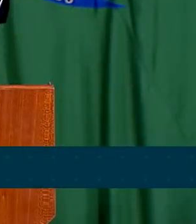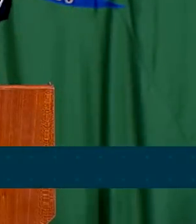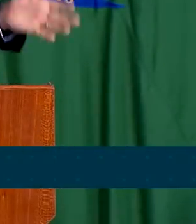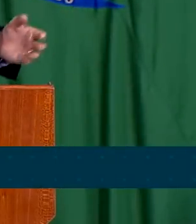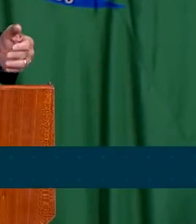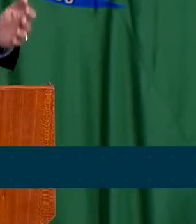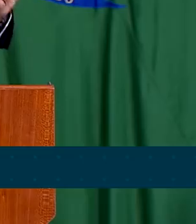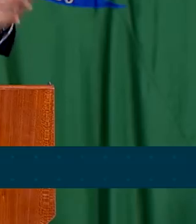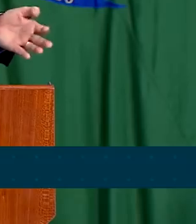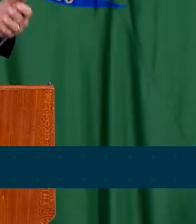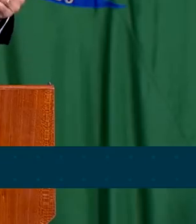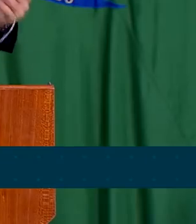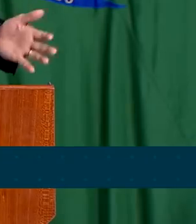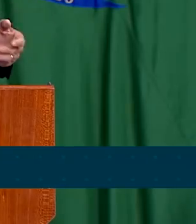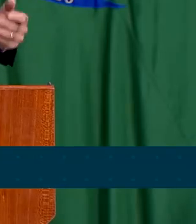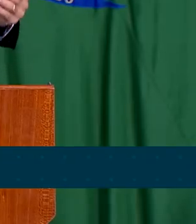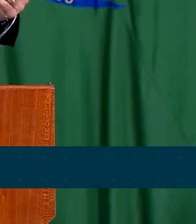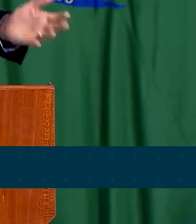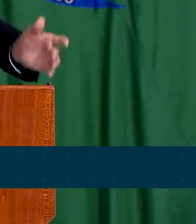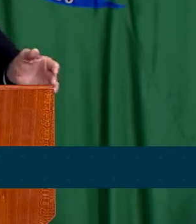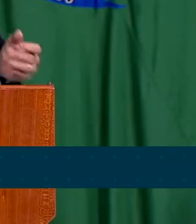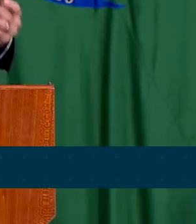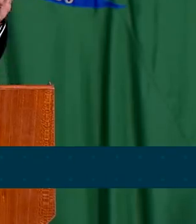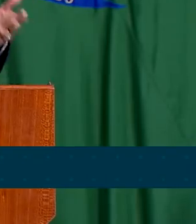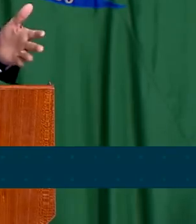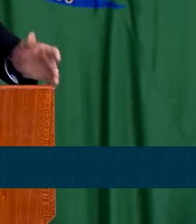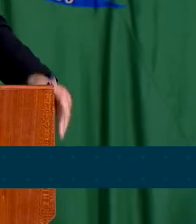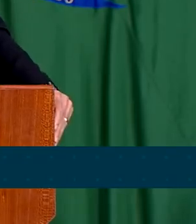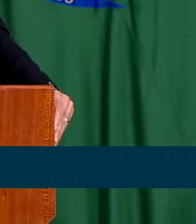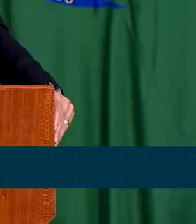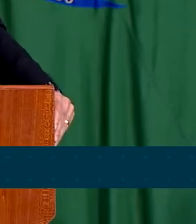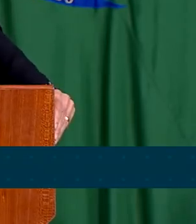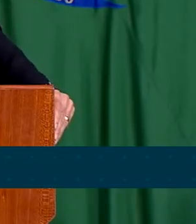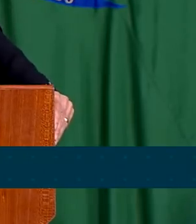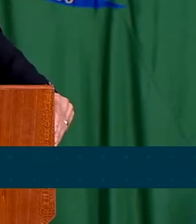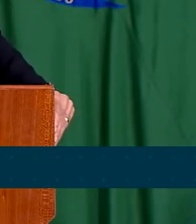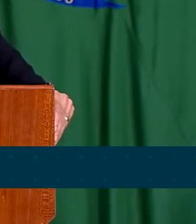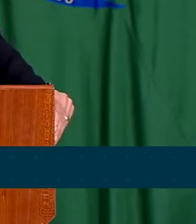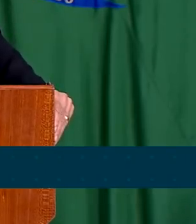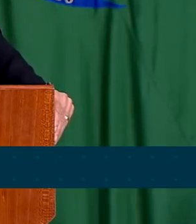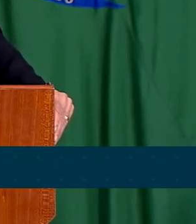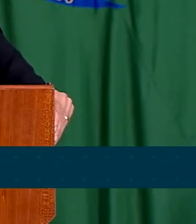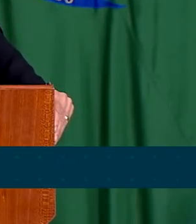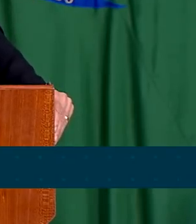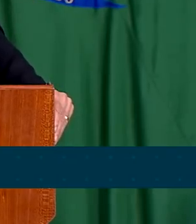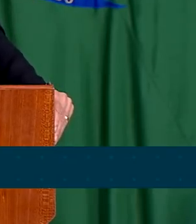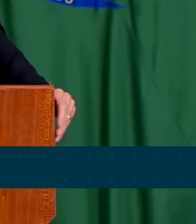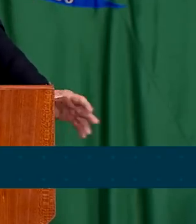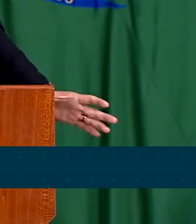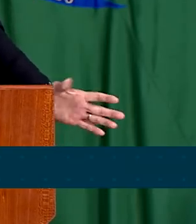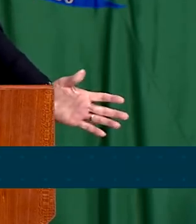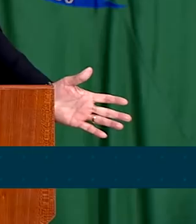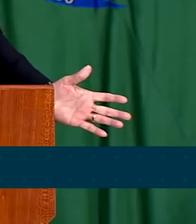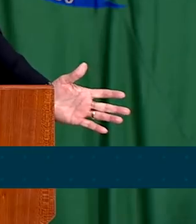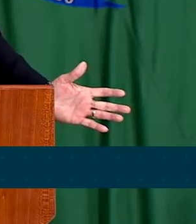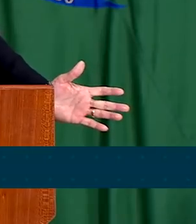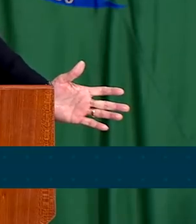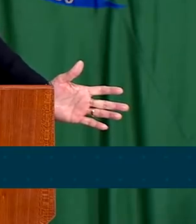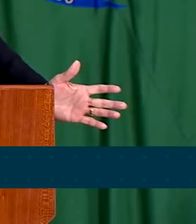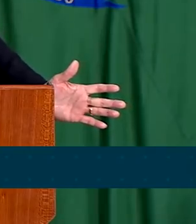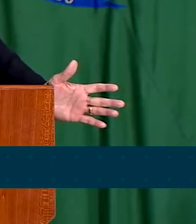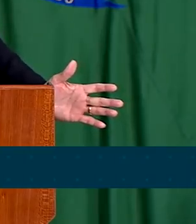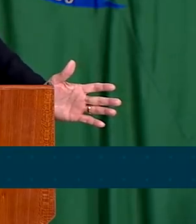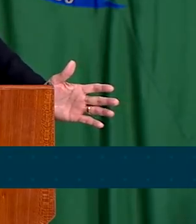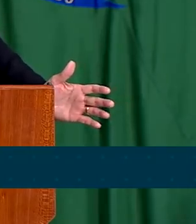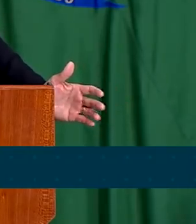pais que onde há hierarquia, disciplina, respeito, amor à pátria, dedicação, a garotada